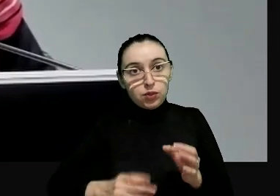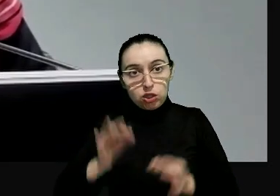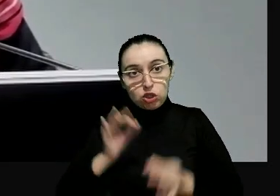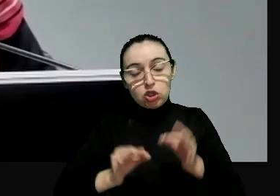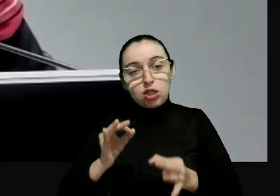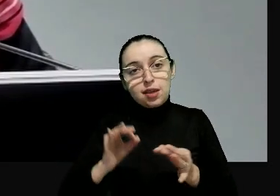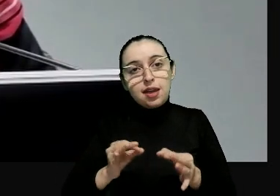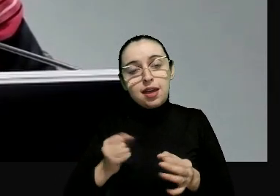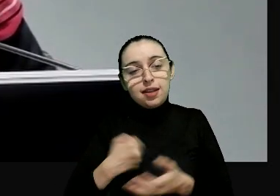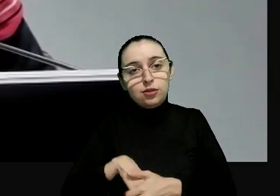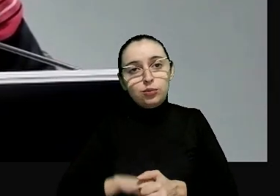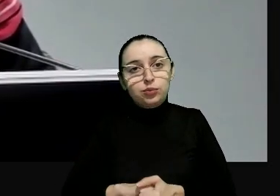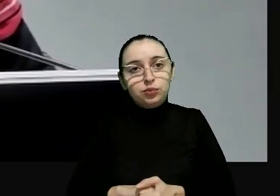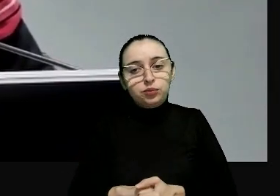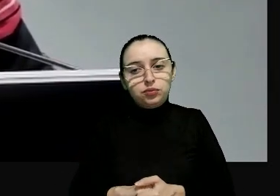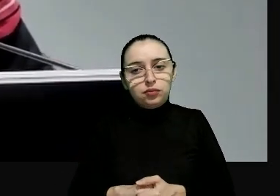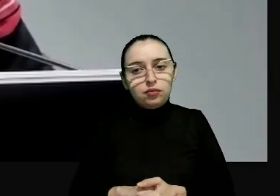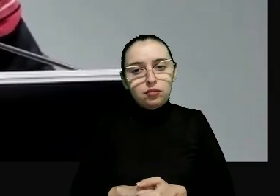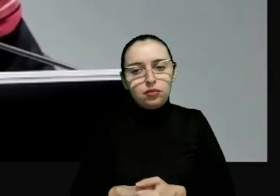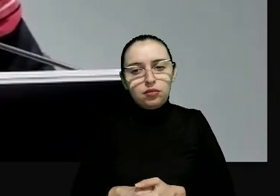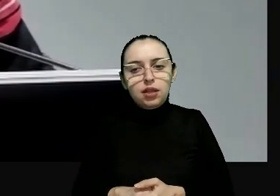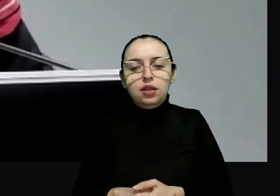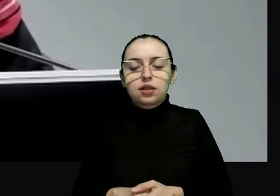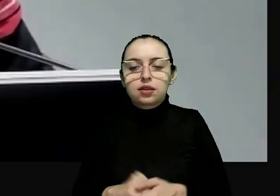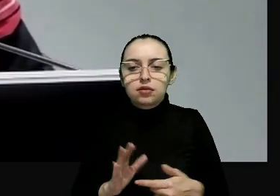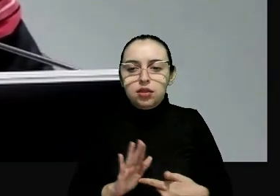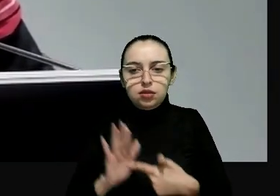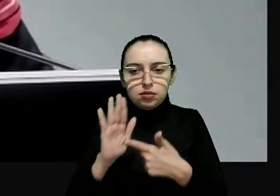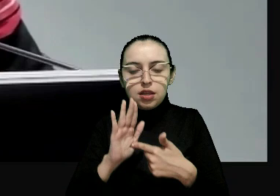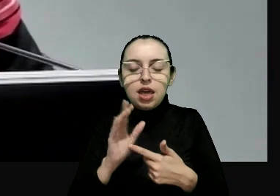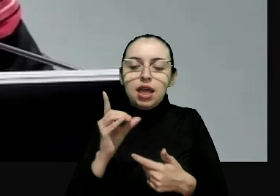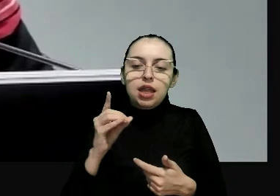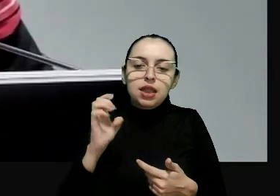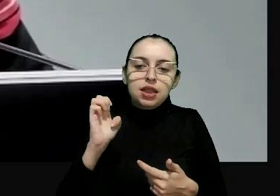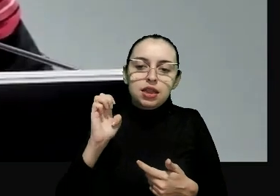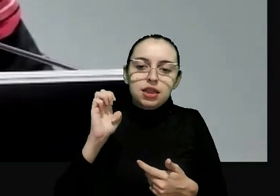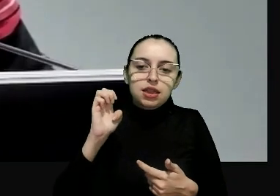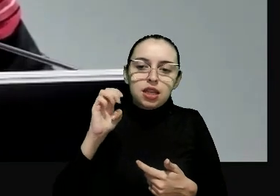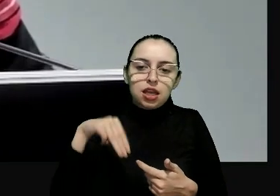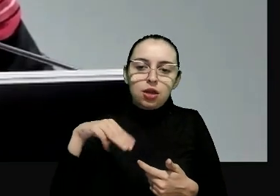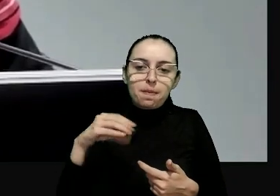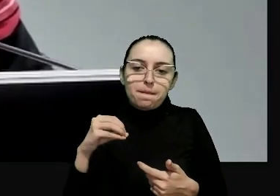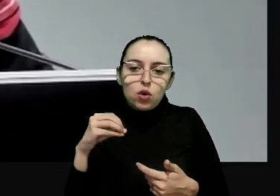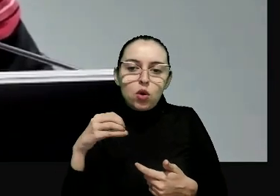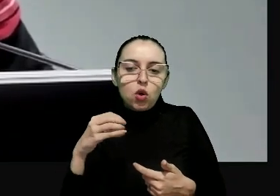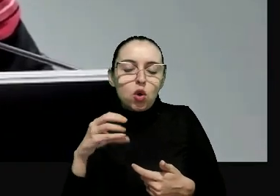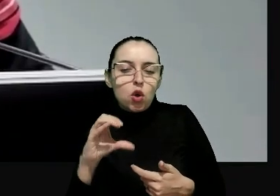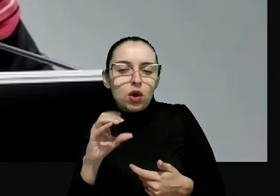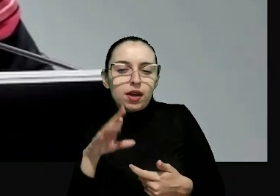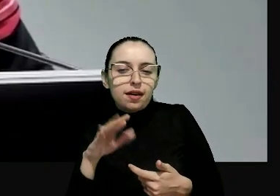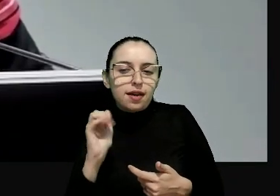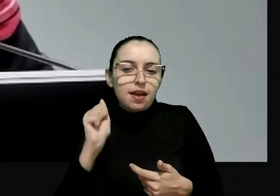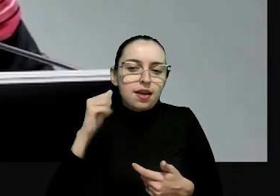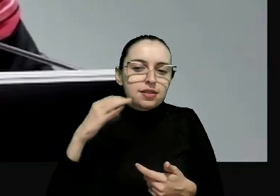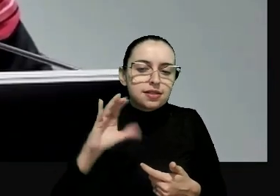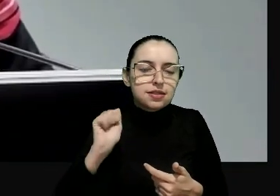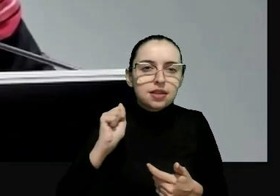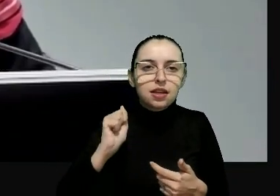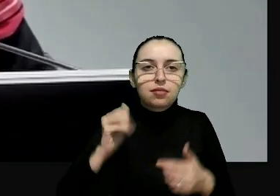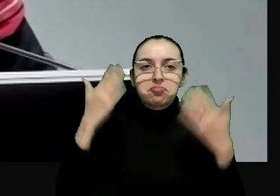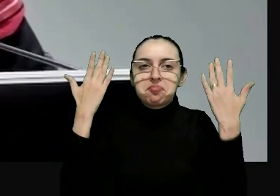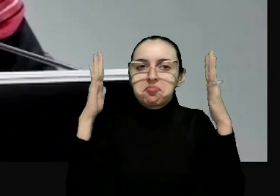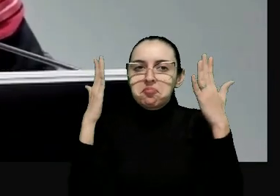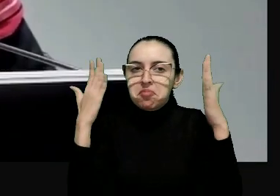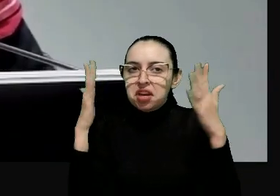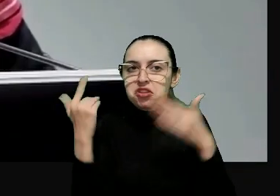poder heróico na nossa República. Devemos a nossa democracia a cada um de vocês. Eu queria aplaudir e